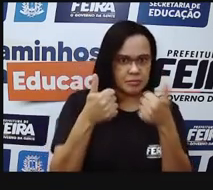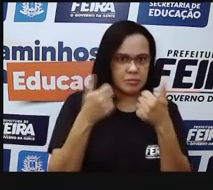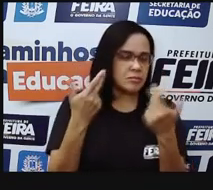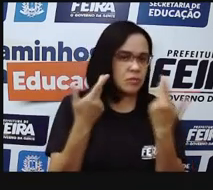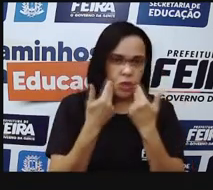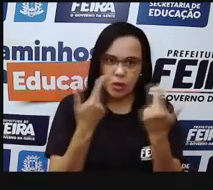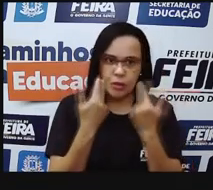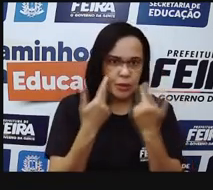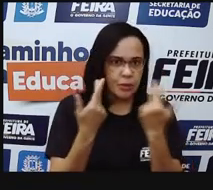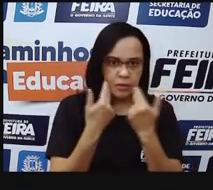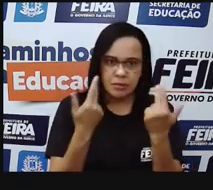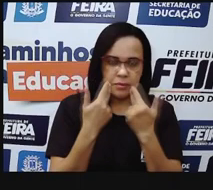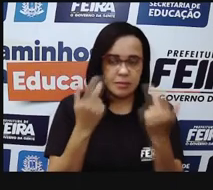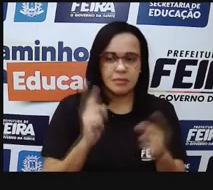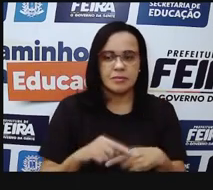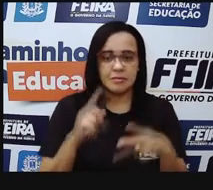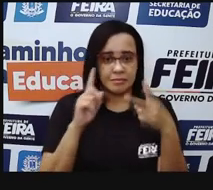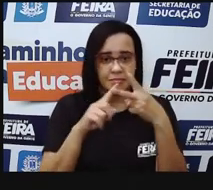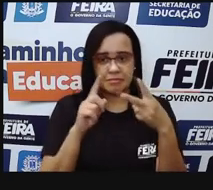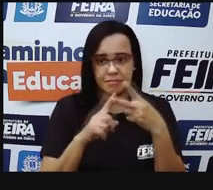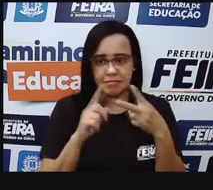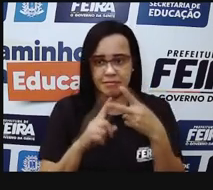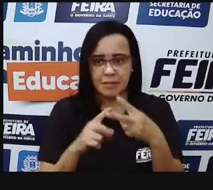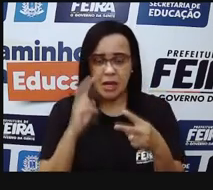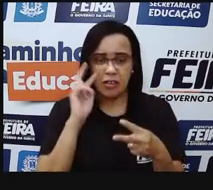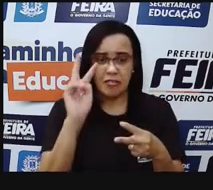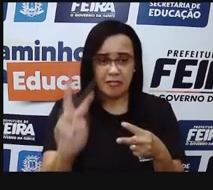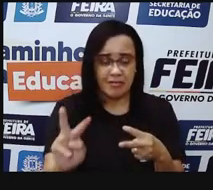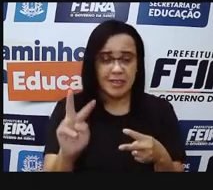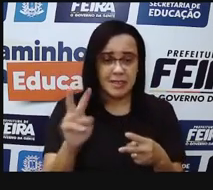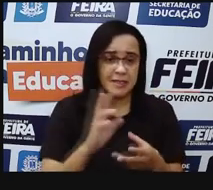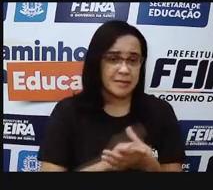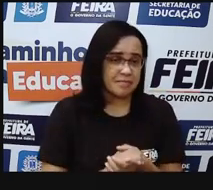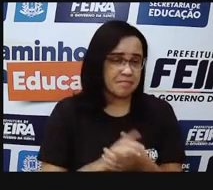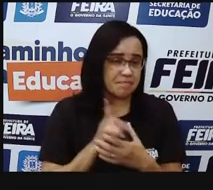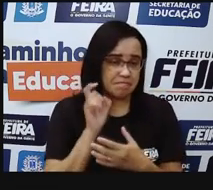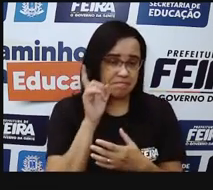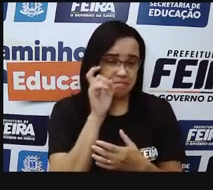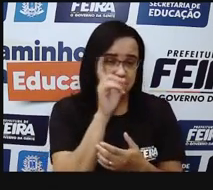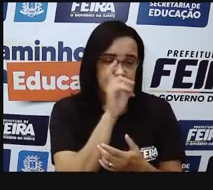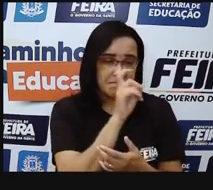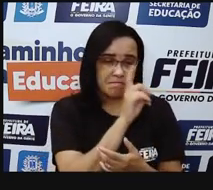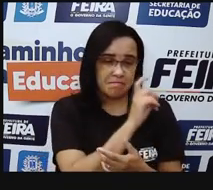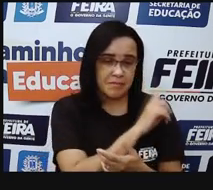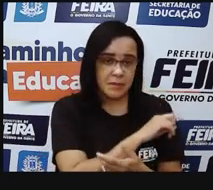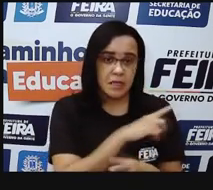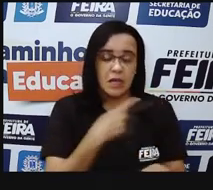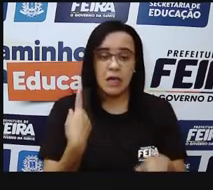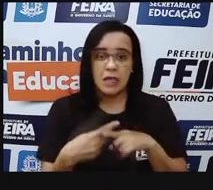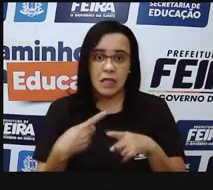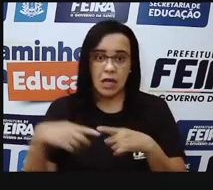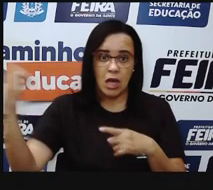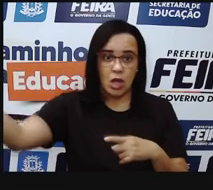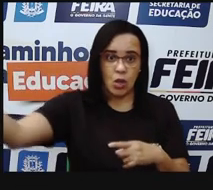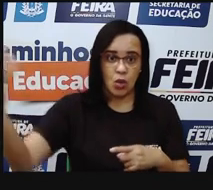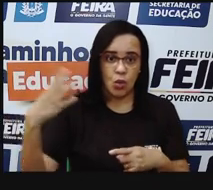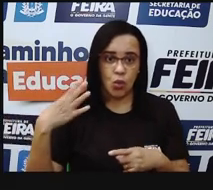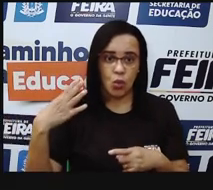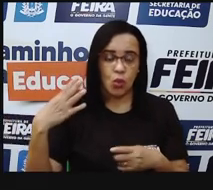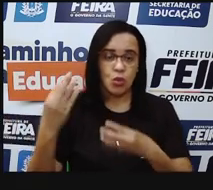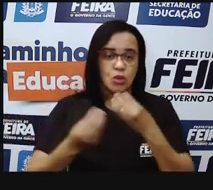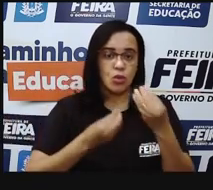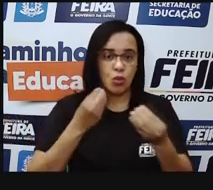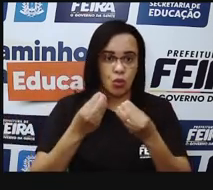O que vai acontecer? Uma delata aqui, é a luz, a imagem, vai ser formada aqui na retinha,